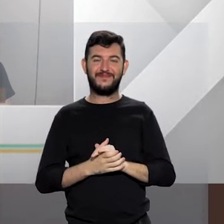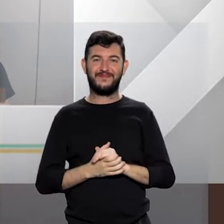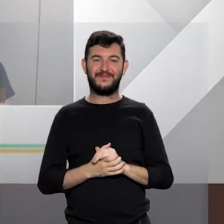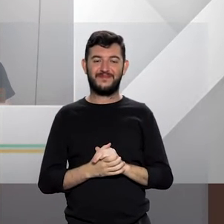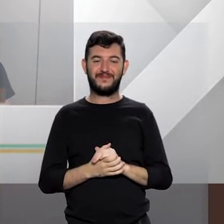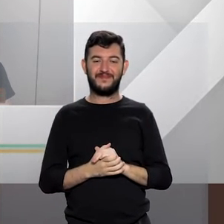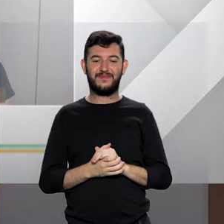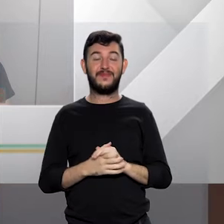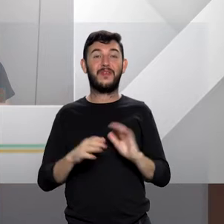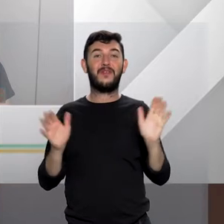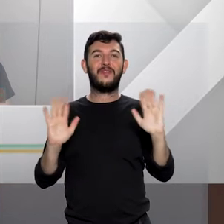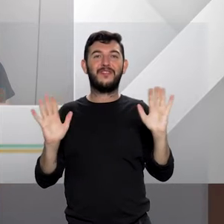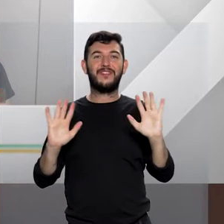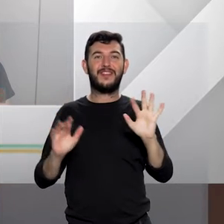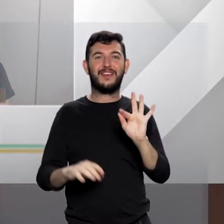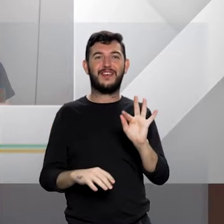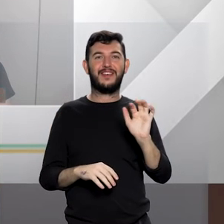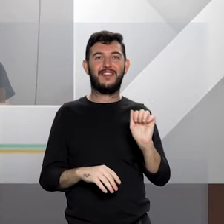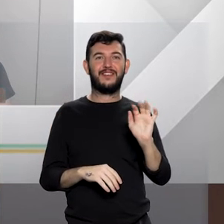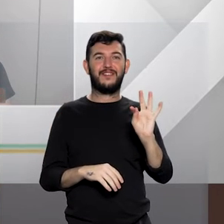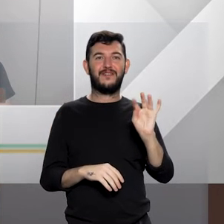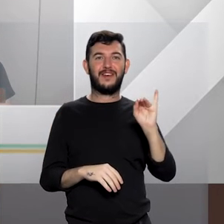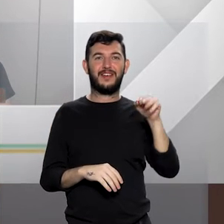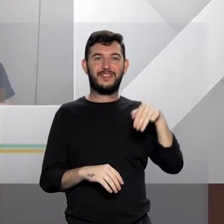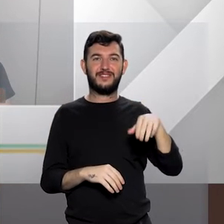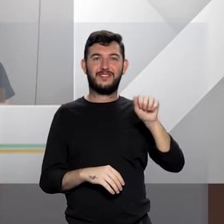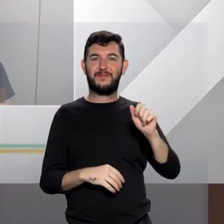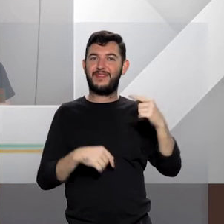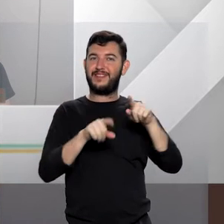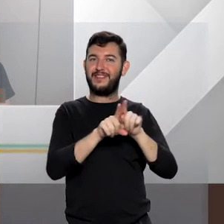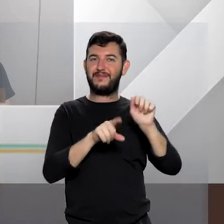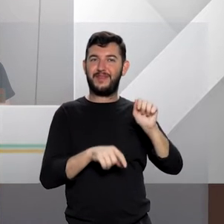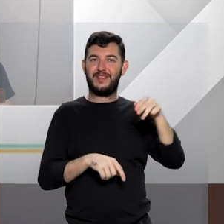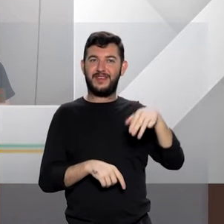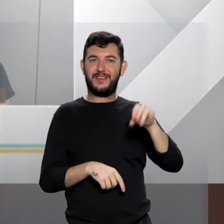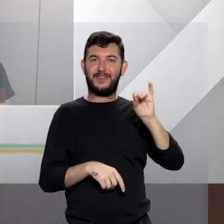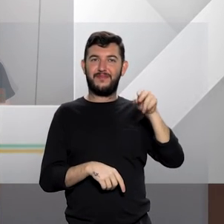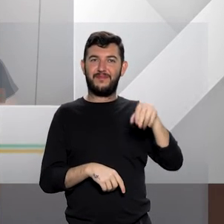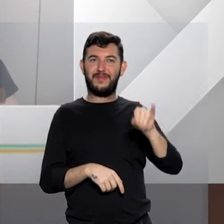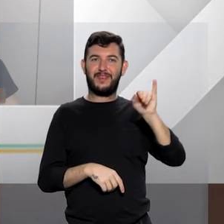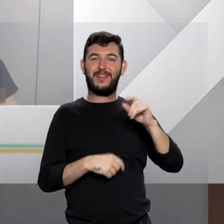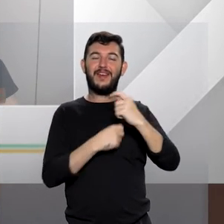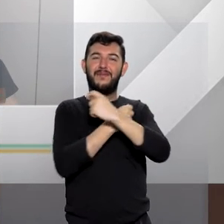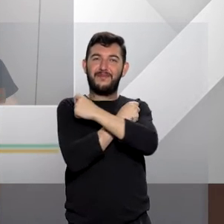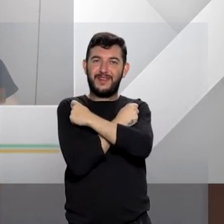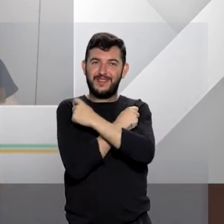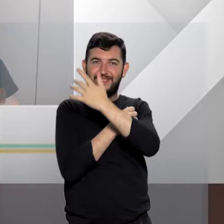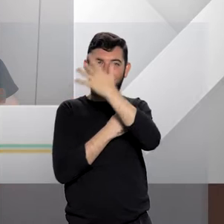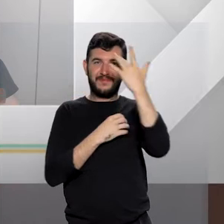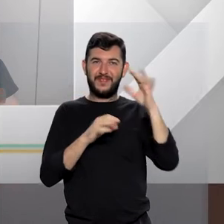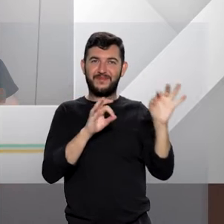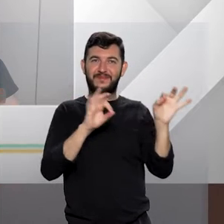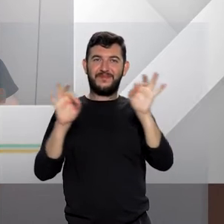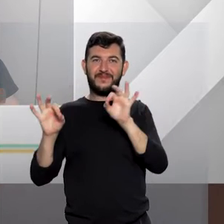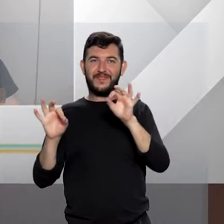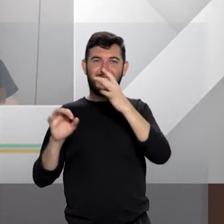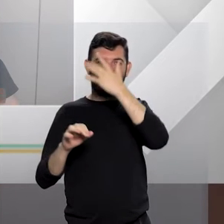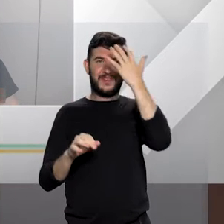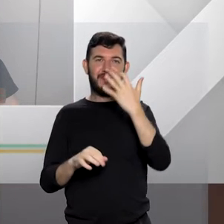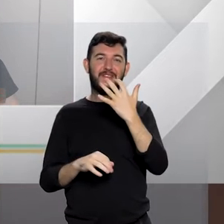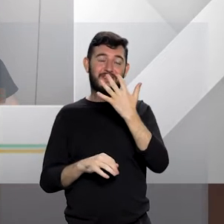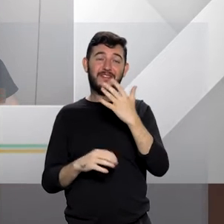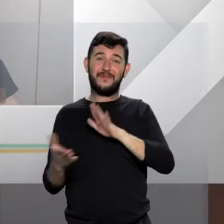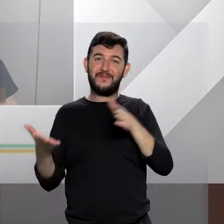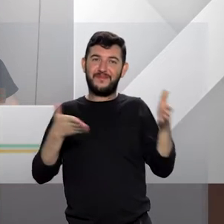Olá, Fátima. Olá, Amine. Um grande abraço aos nossos ouvintes e os espectadores. E para o começo desse nosso bate-papo, eu